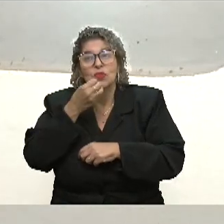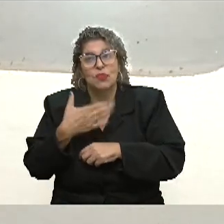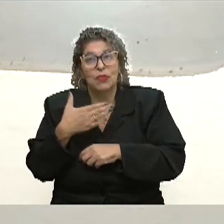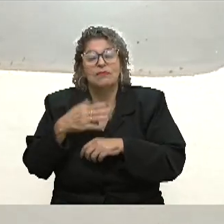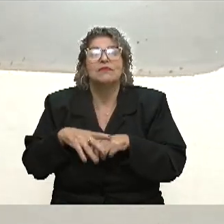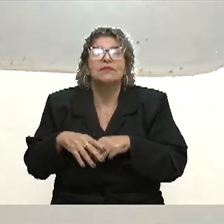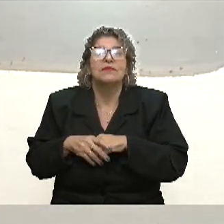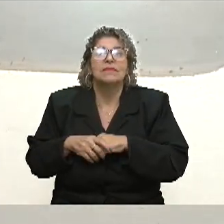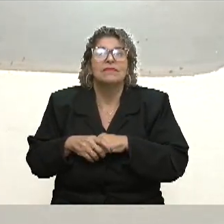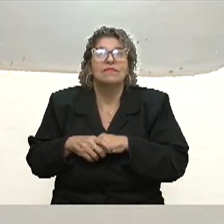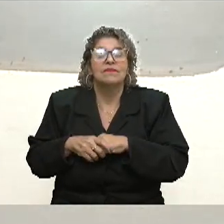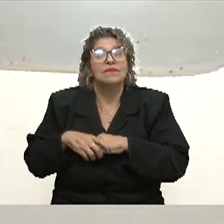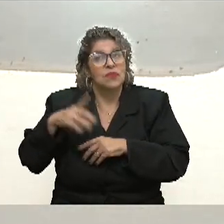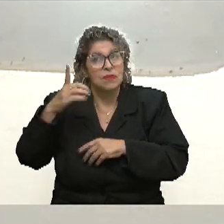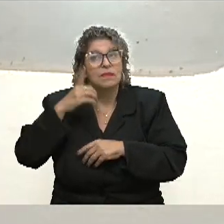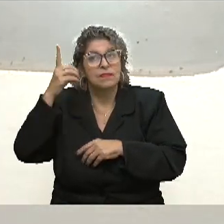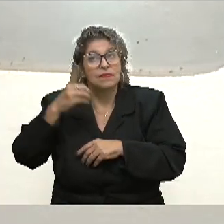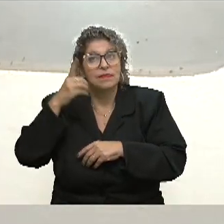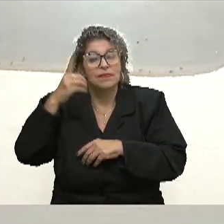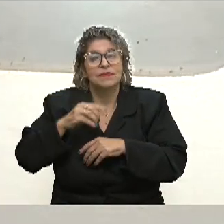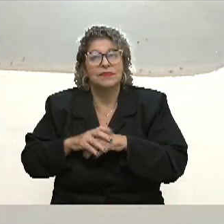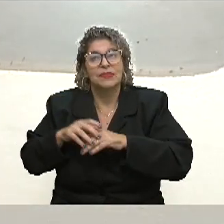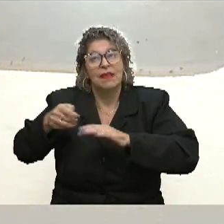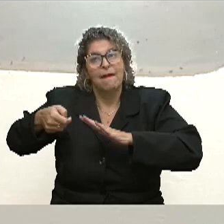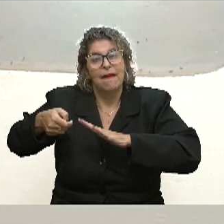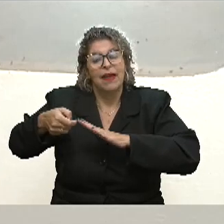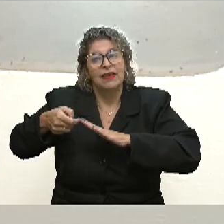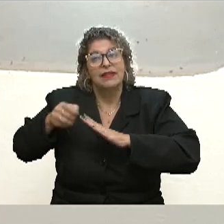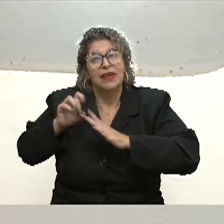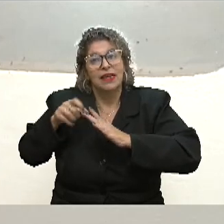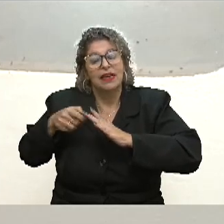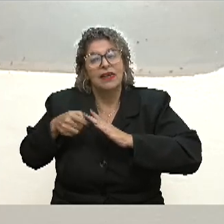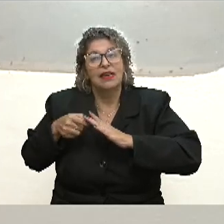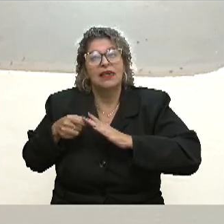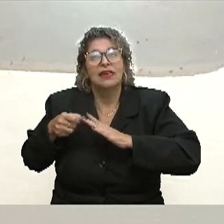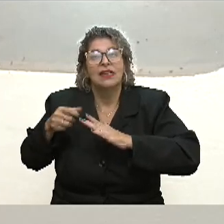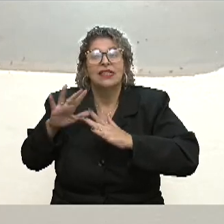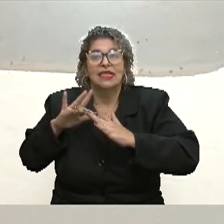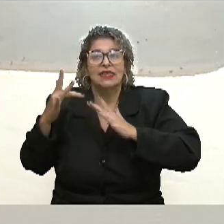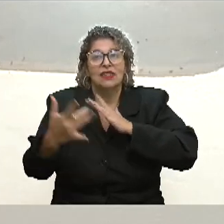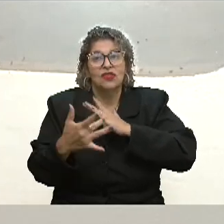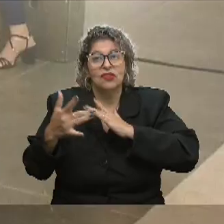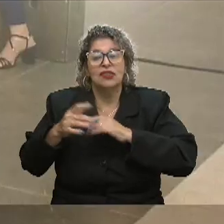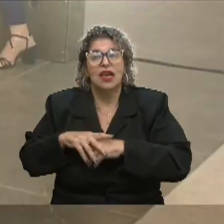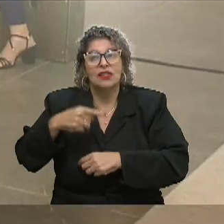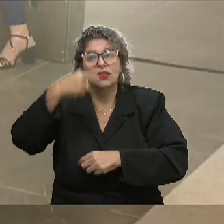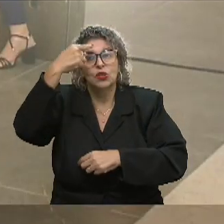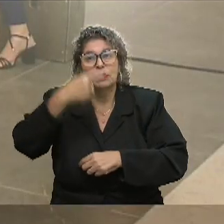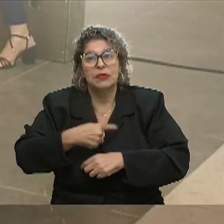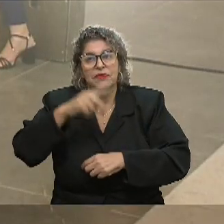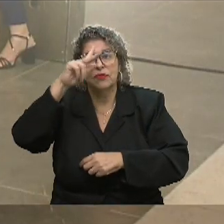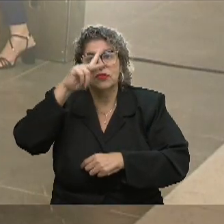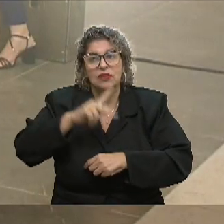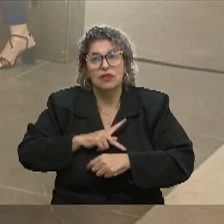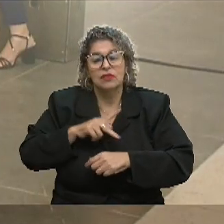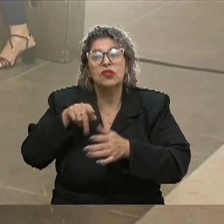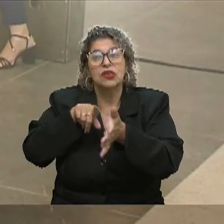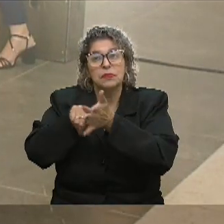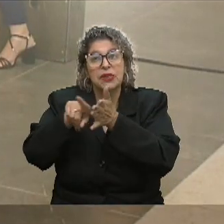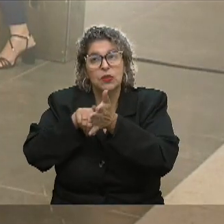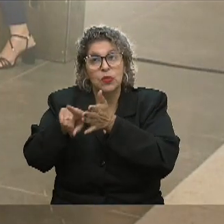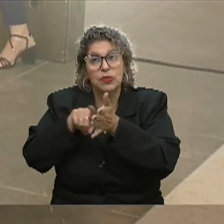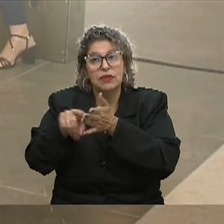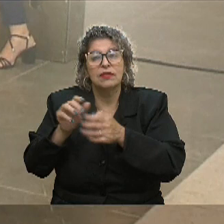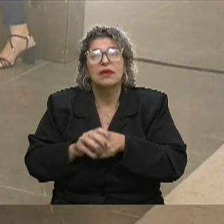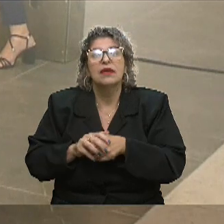Fora isso, o que os próprios deputados postam nas redes sociais deles mesmos, os perfis pessoais, mas claro que também a gente tem que questionar, porque